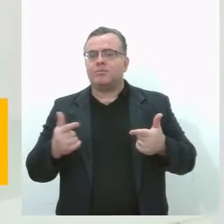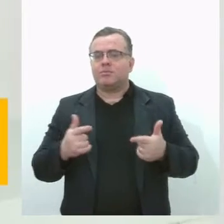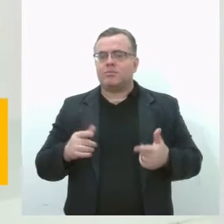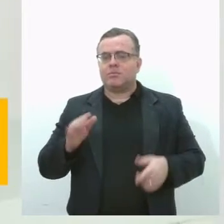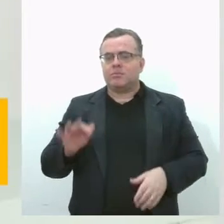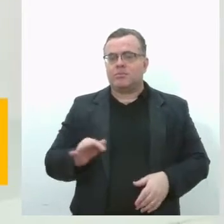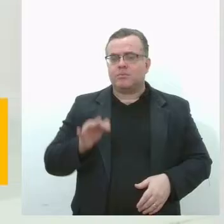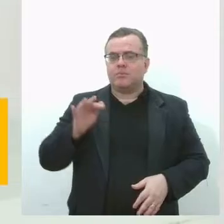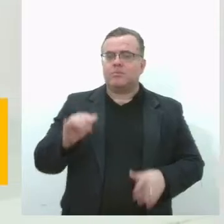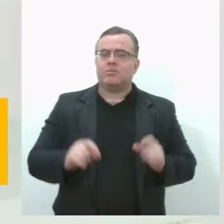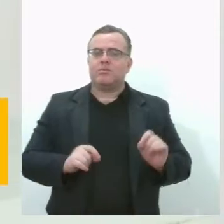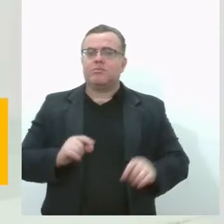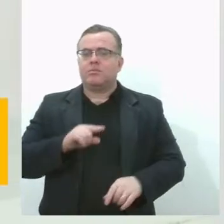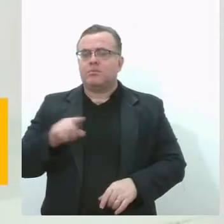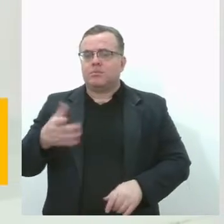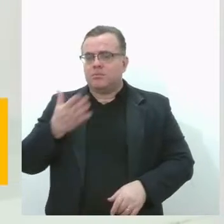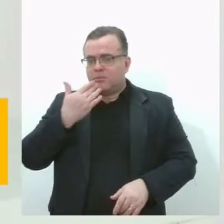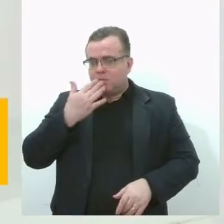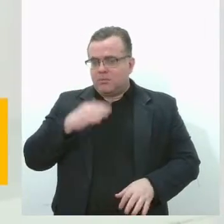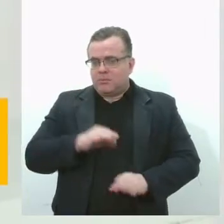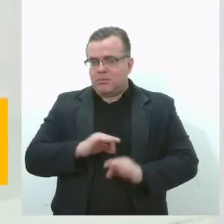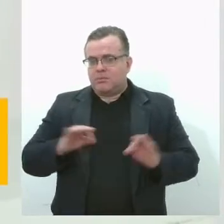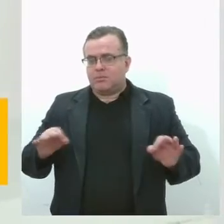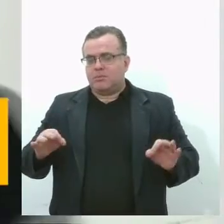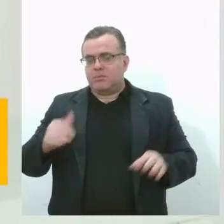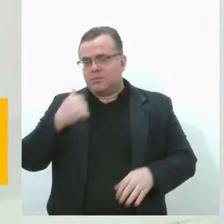se alimentando muito bem e as mães estão super satisfeitas.